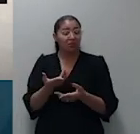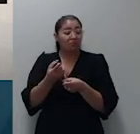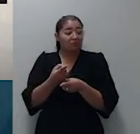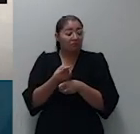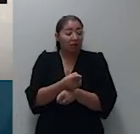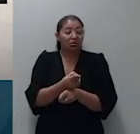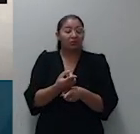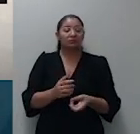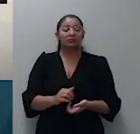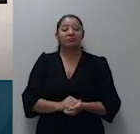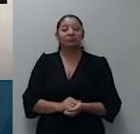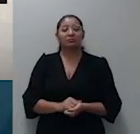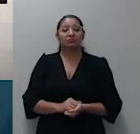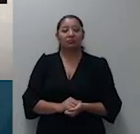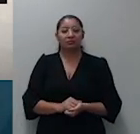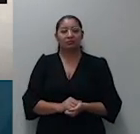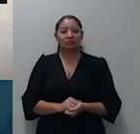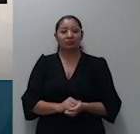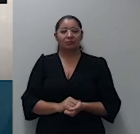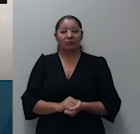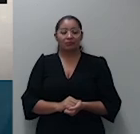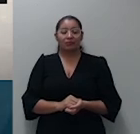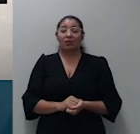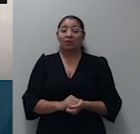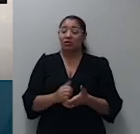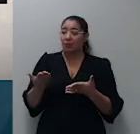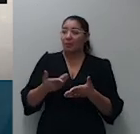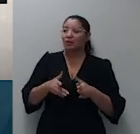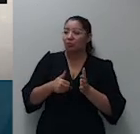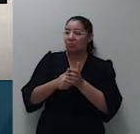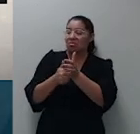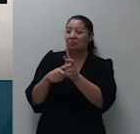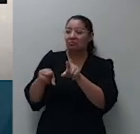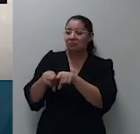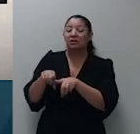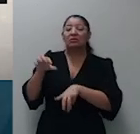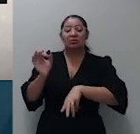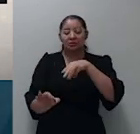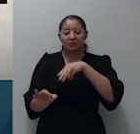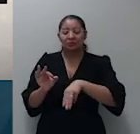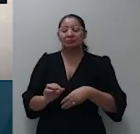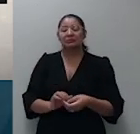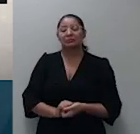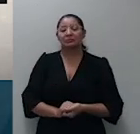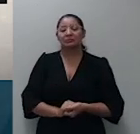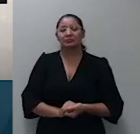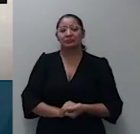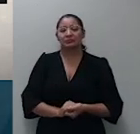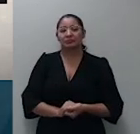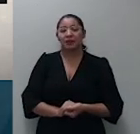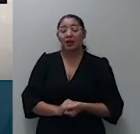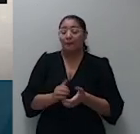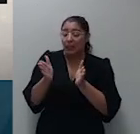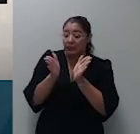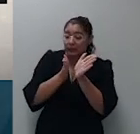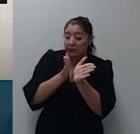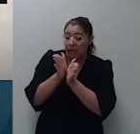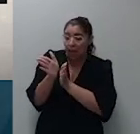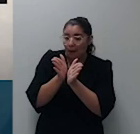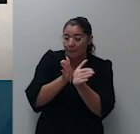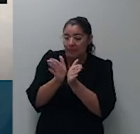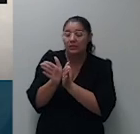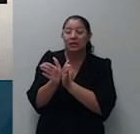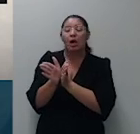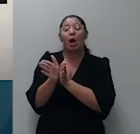e corroborada pelo ministro Antônio Carlos para dar parcial o provimento ao recurso especial a fim de afastar a